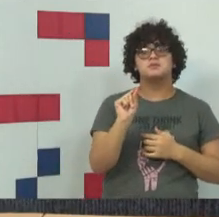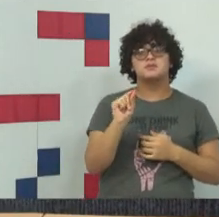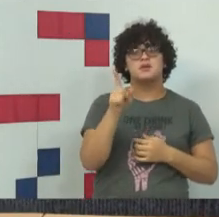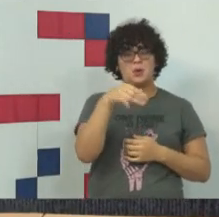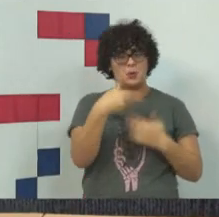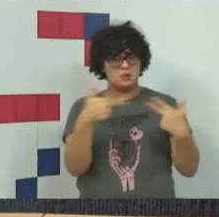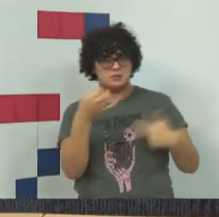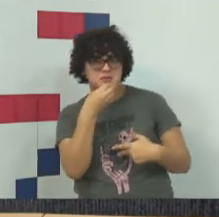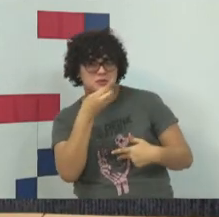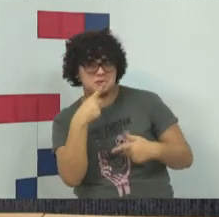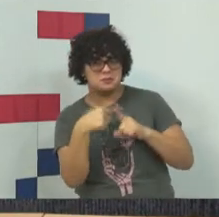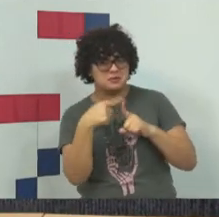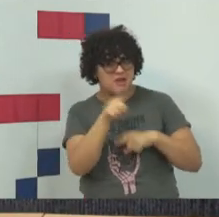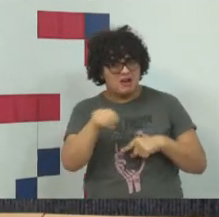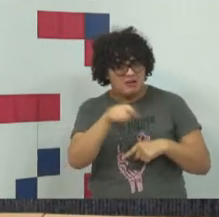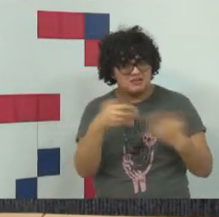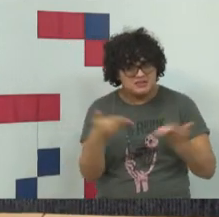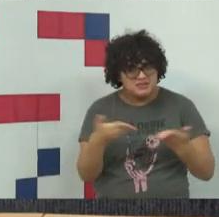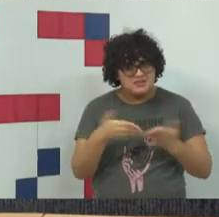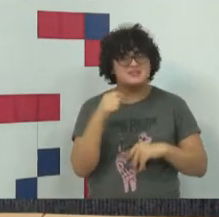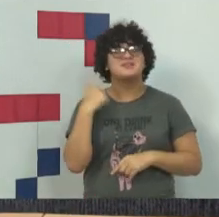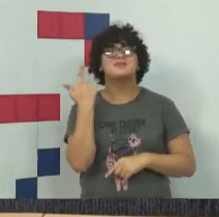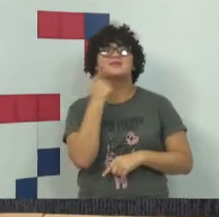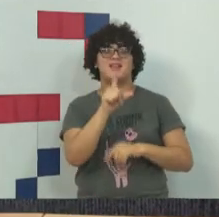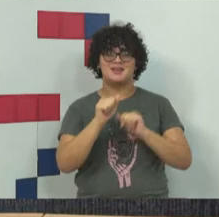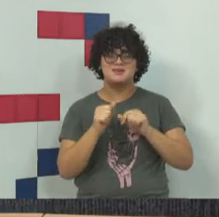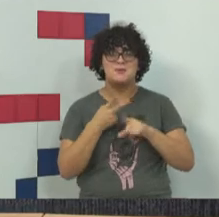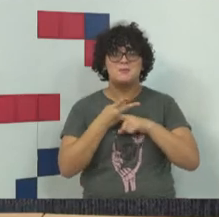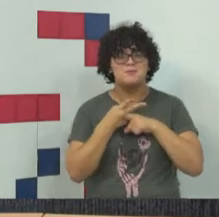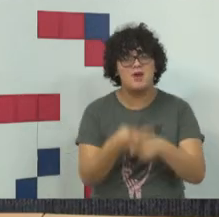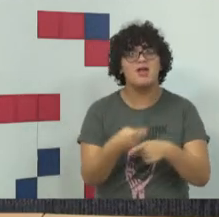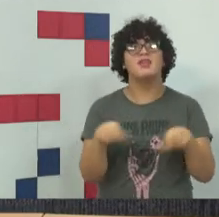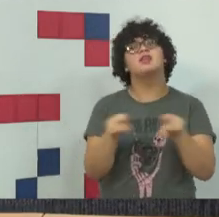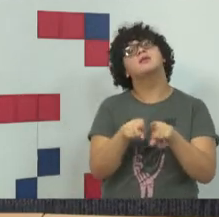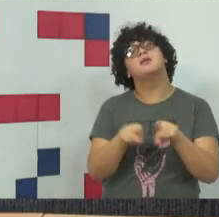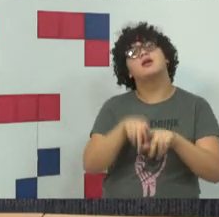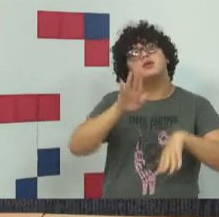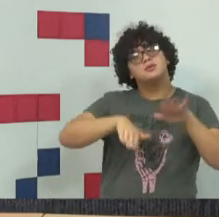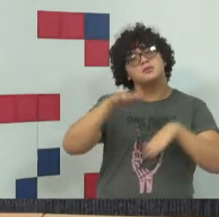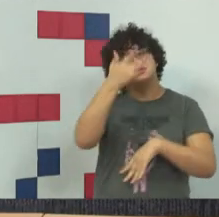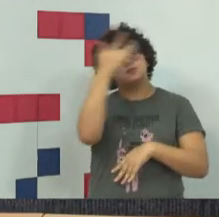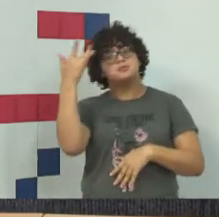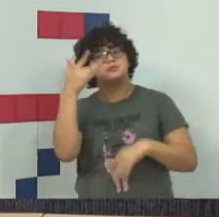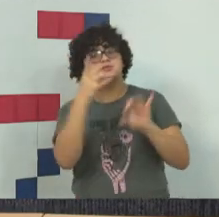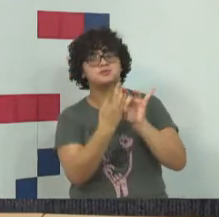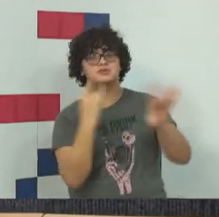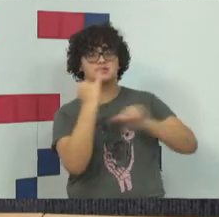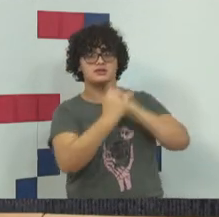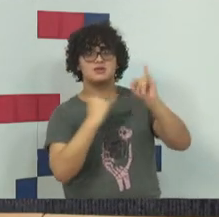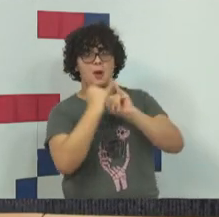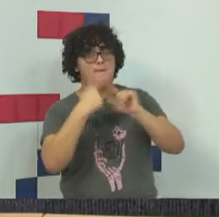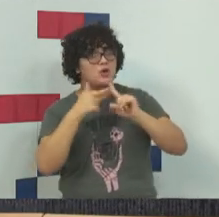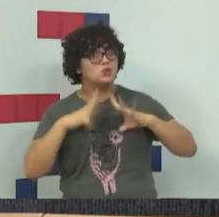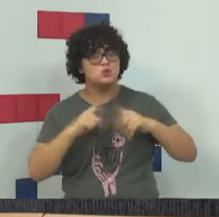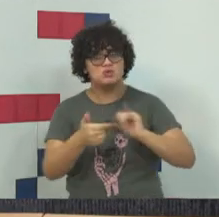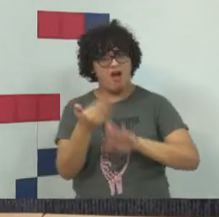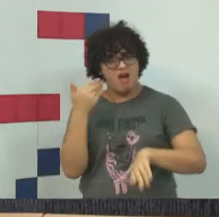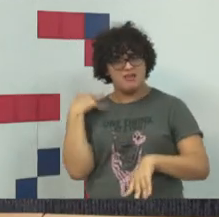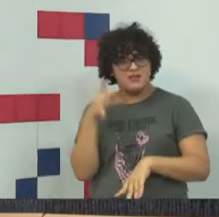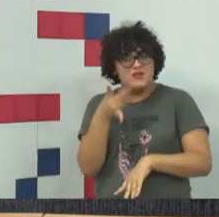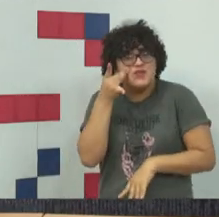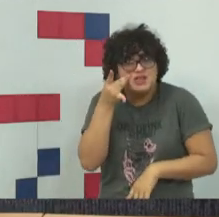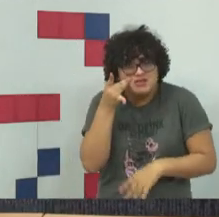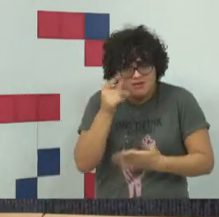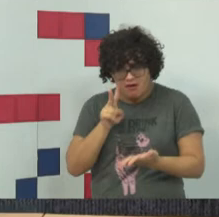coisa boa, porque, afinal de contas, você conseguiria buscar alguma coisa à distância, porque até então era tudo físico, a